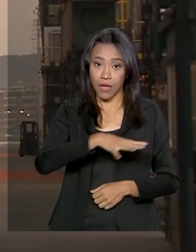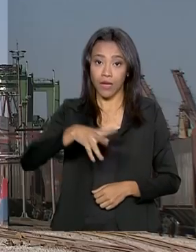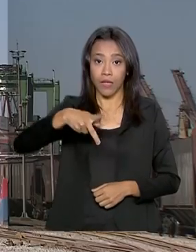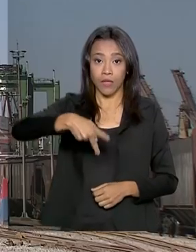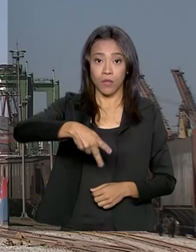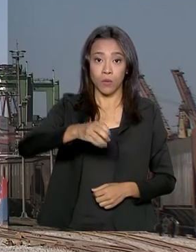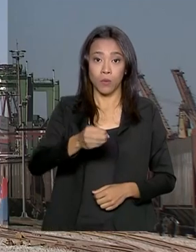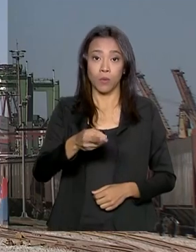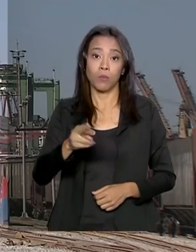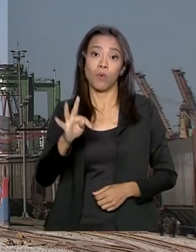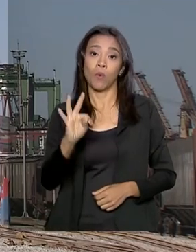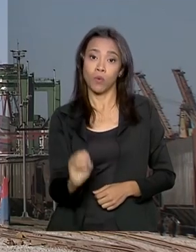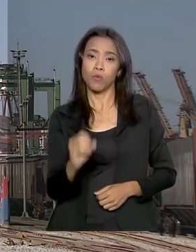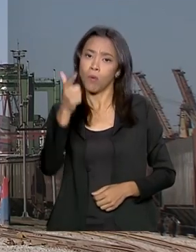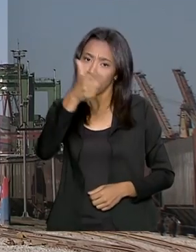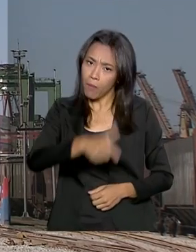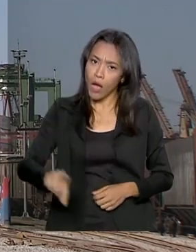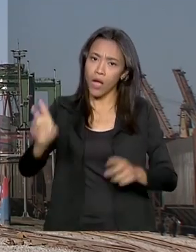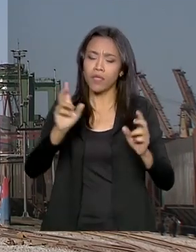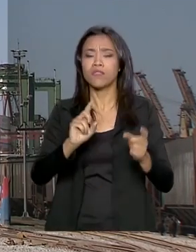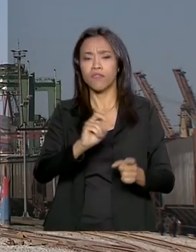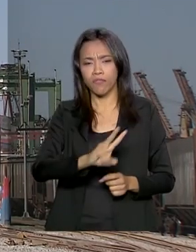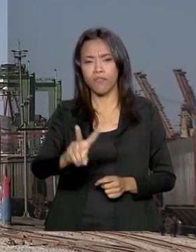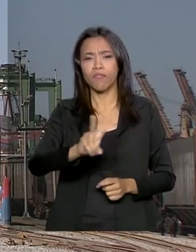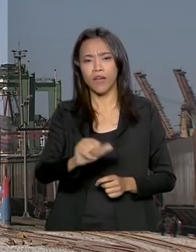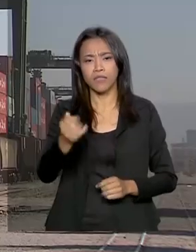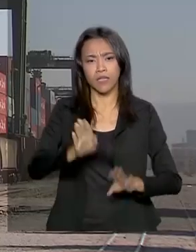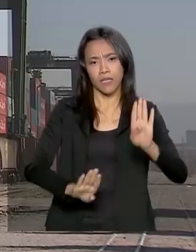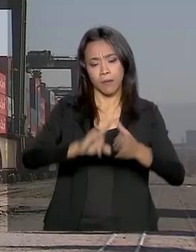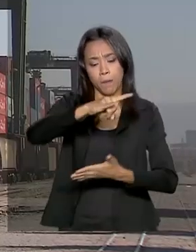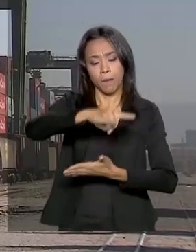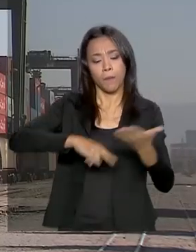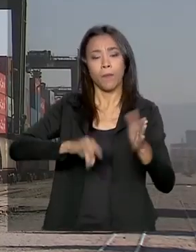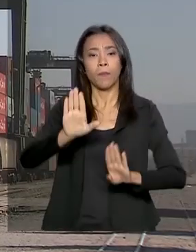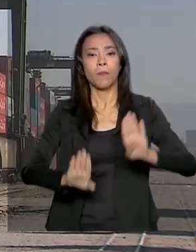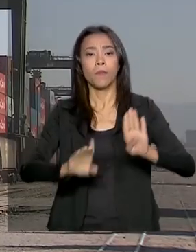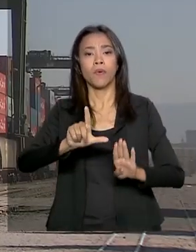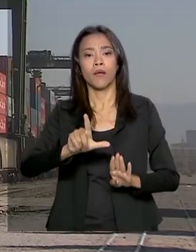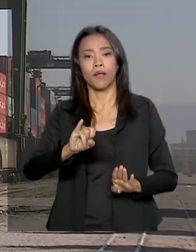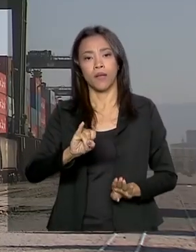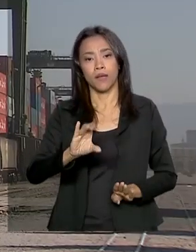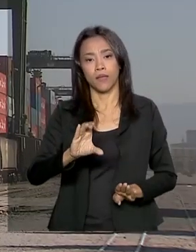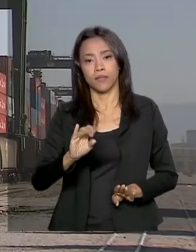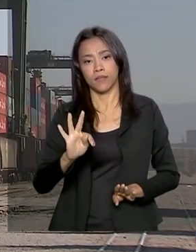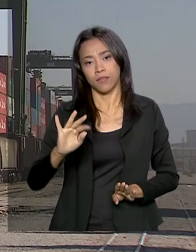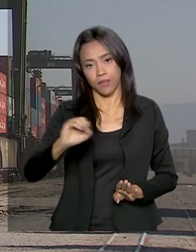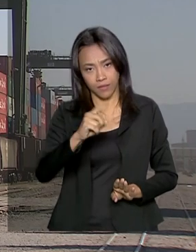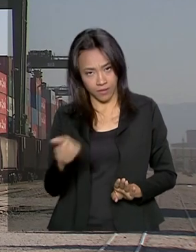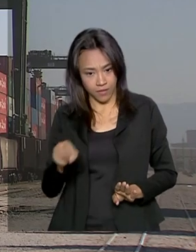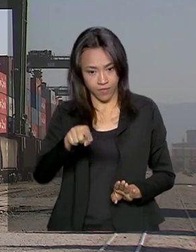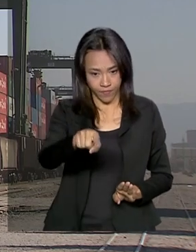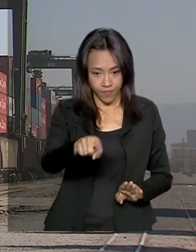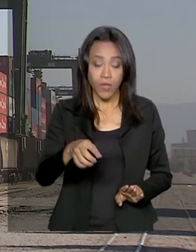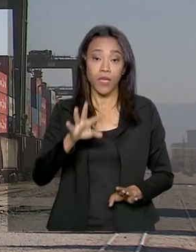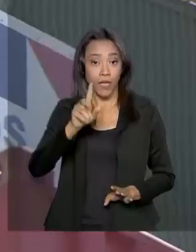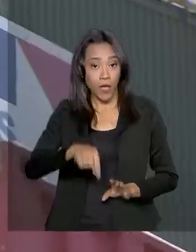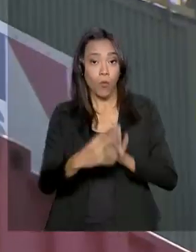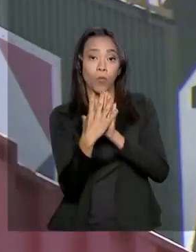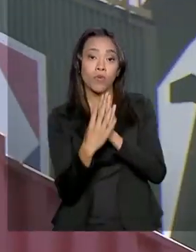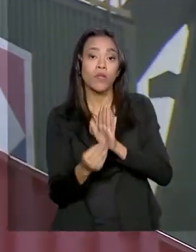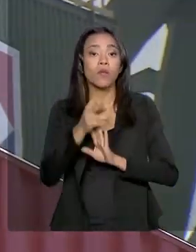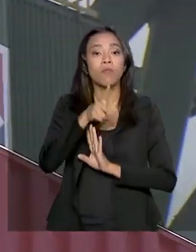leilões. Mais três terminais serão licitados pelo governo federal dentro do Programa de Parcerias de Investimentos, o PPI.